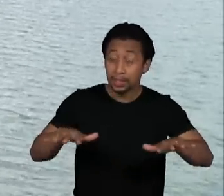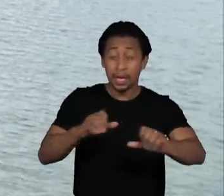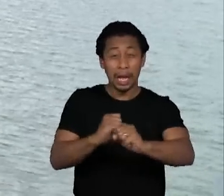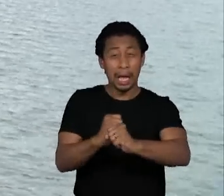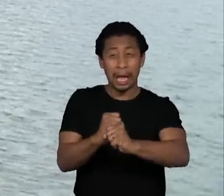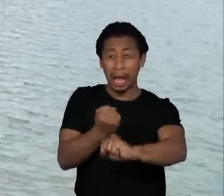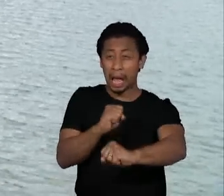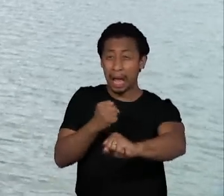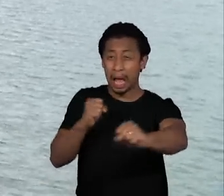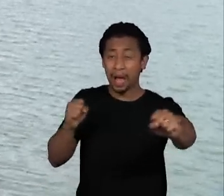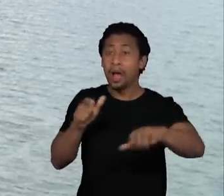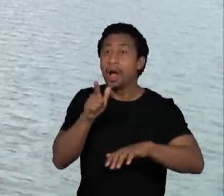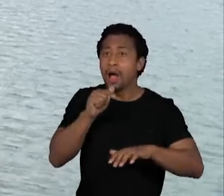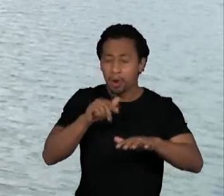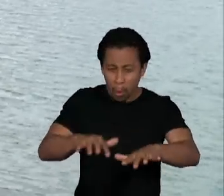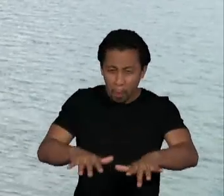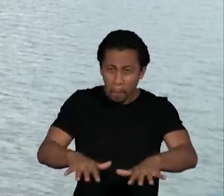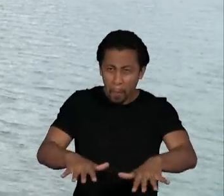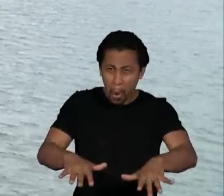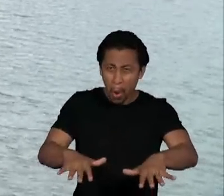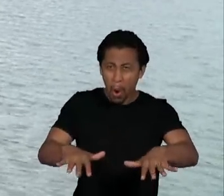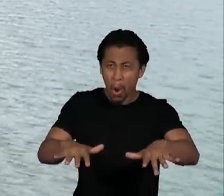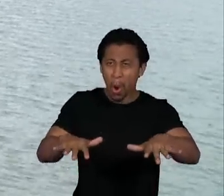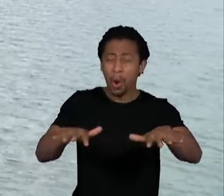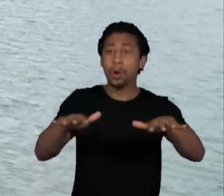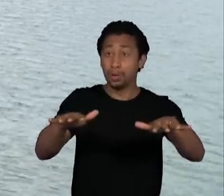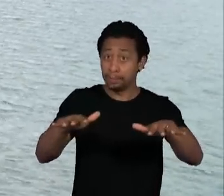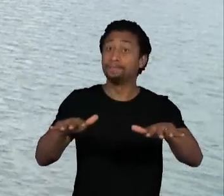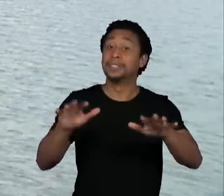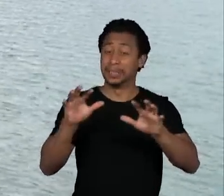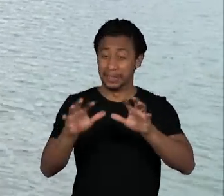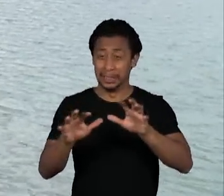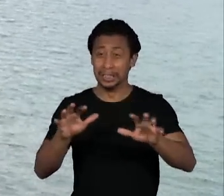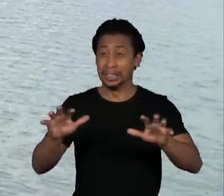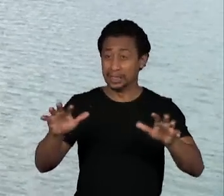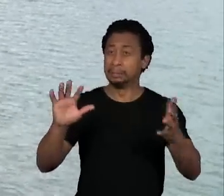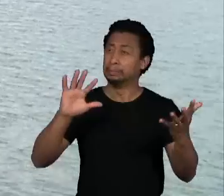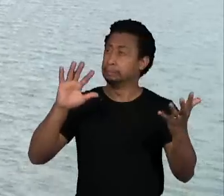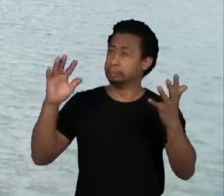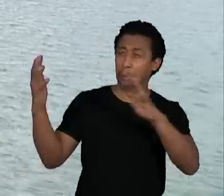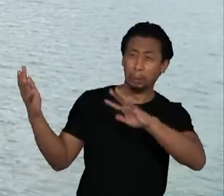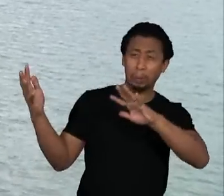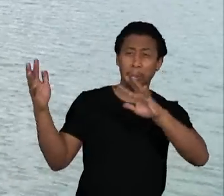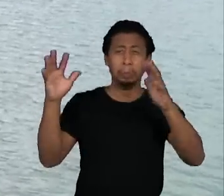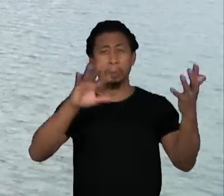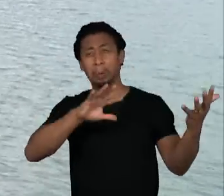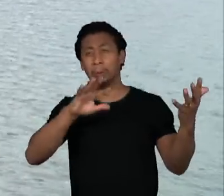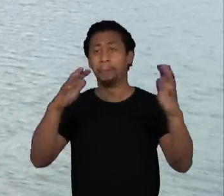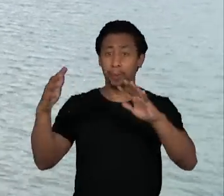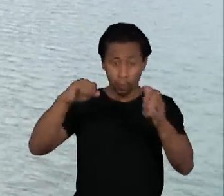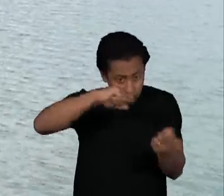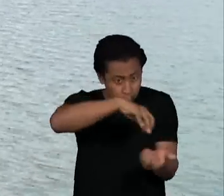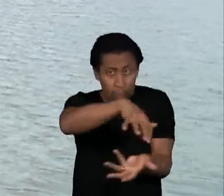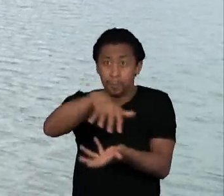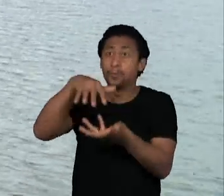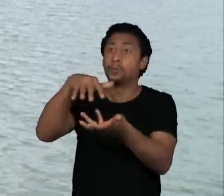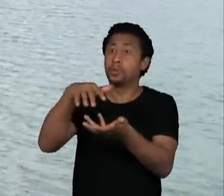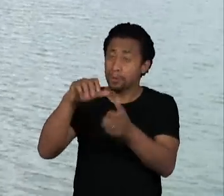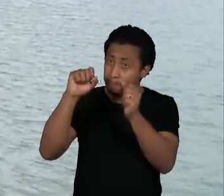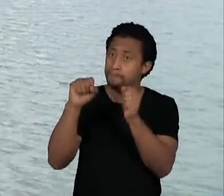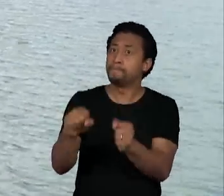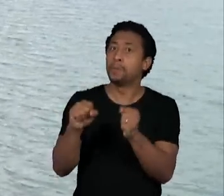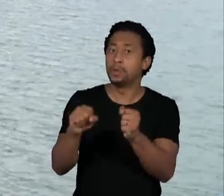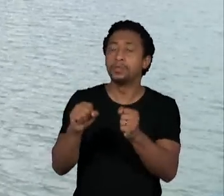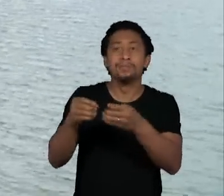alagadas do planeta e vem sofrendo os efeitos das mudanças climáticas, pode estar diante da maior